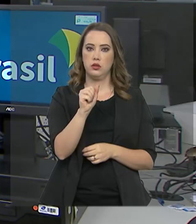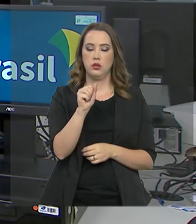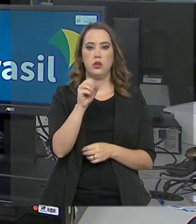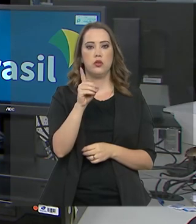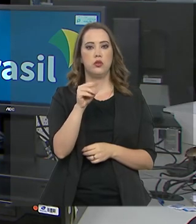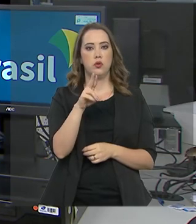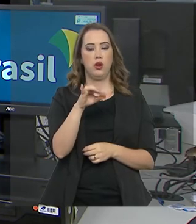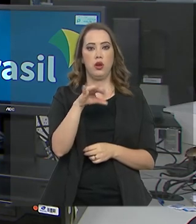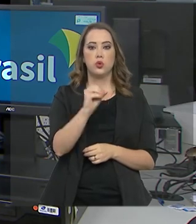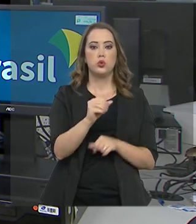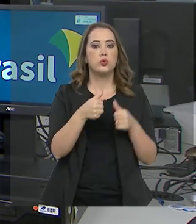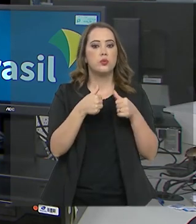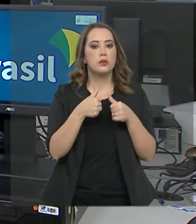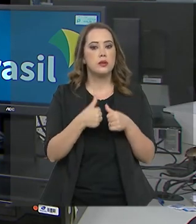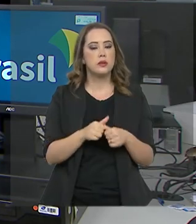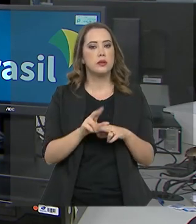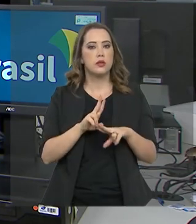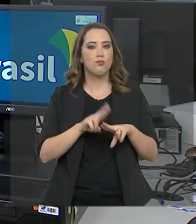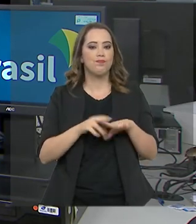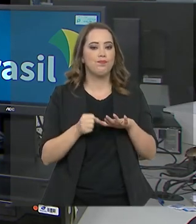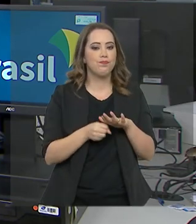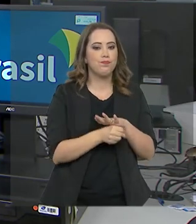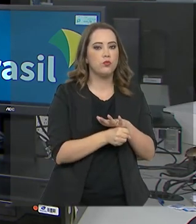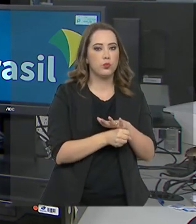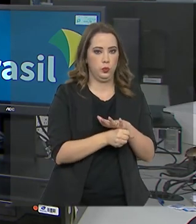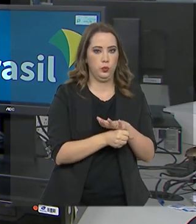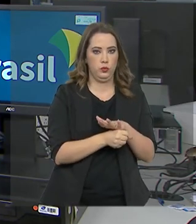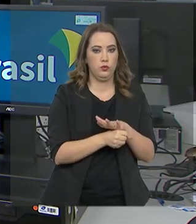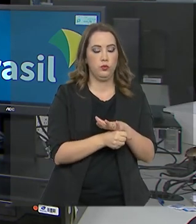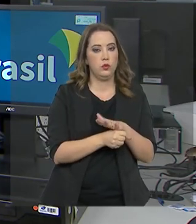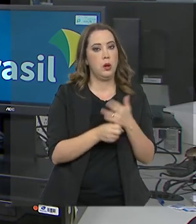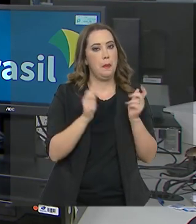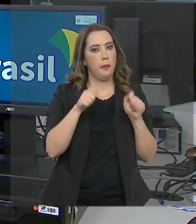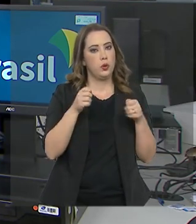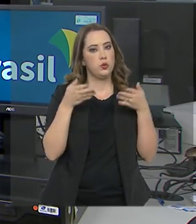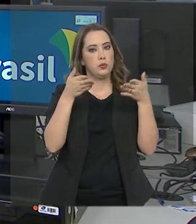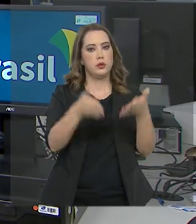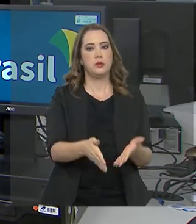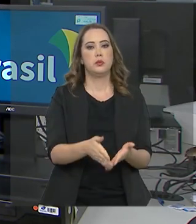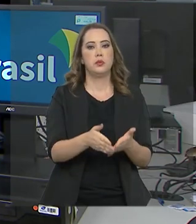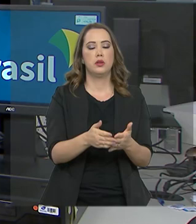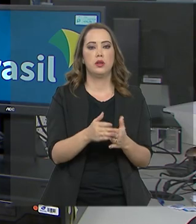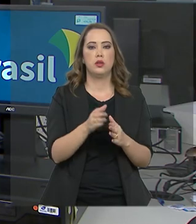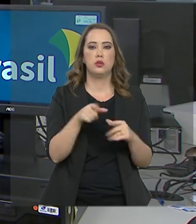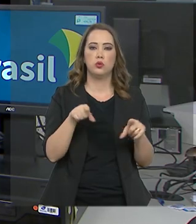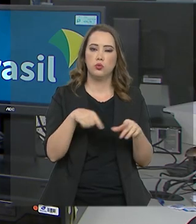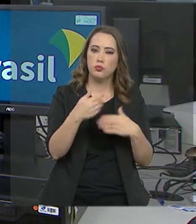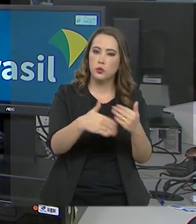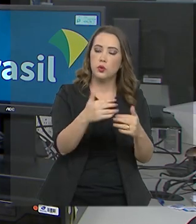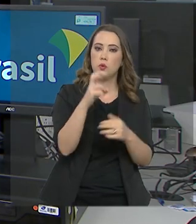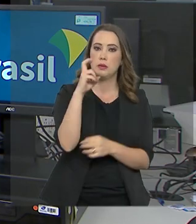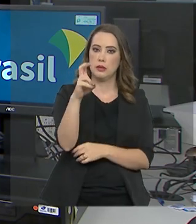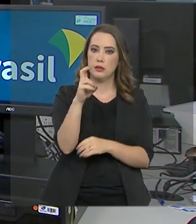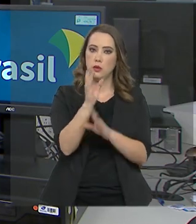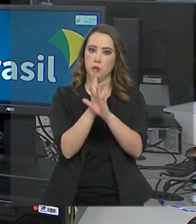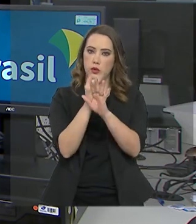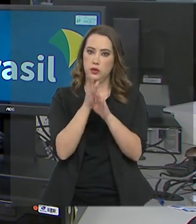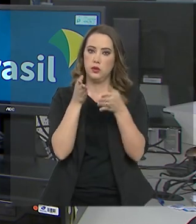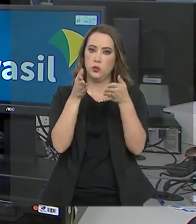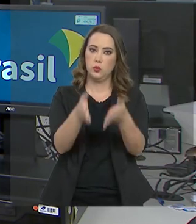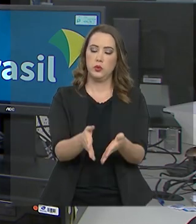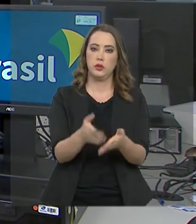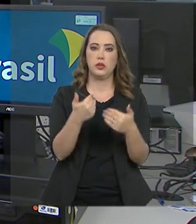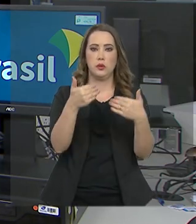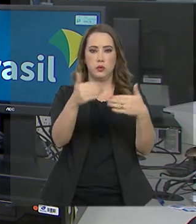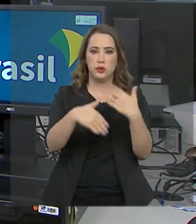medidas socioeducativas em regime fechado. Podem participar do processo seletivo os cinco municípios que fazem parte do programa